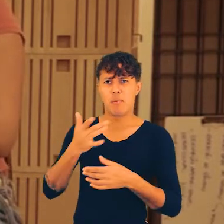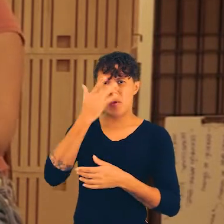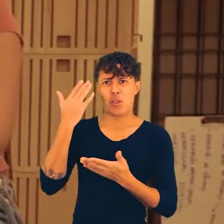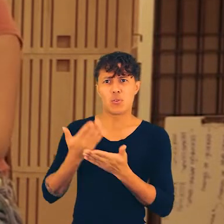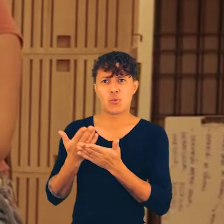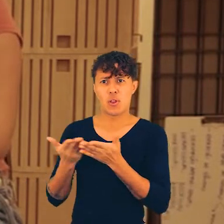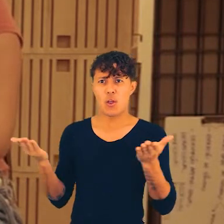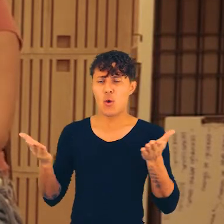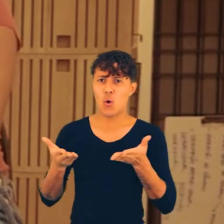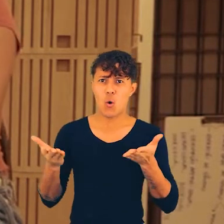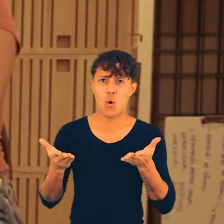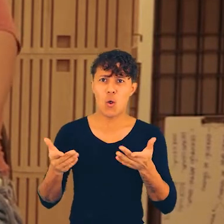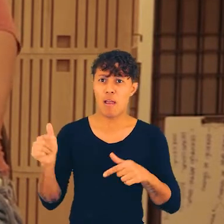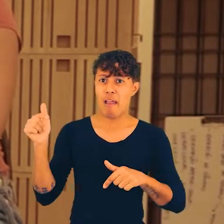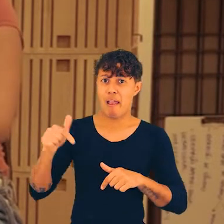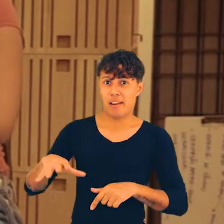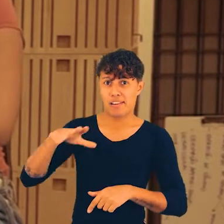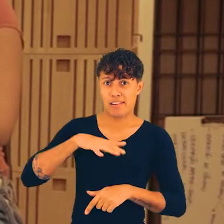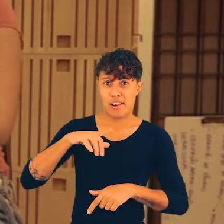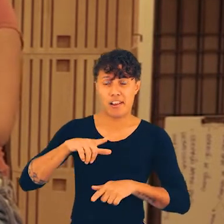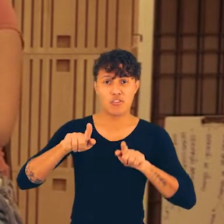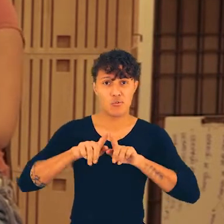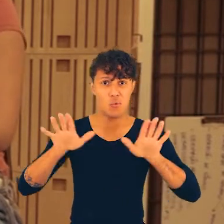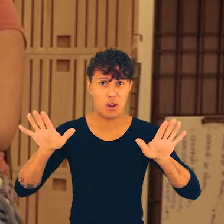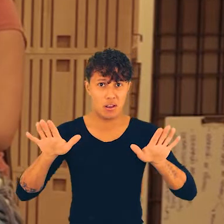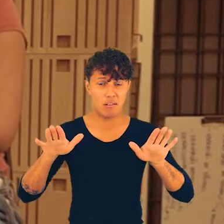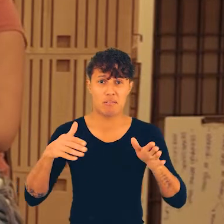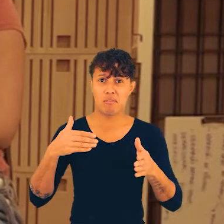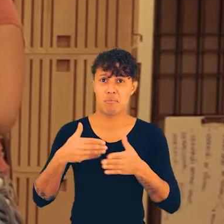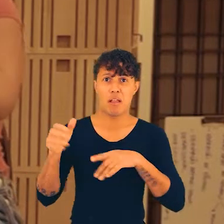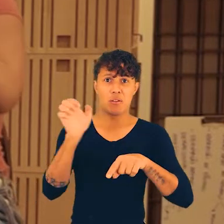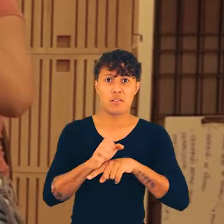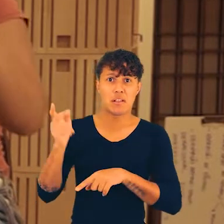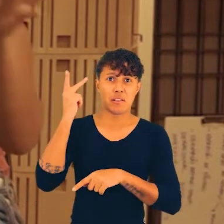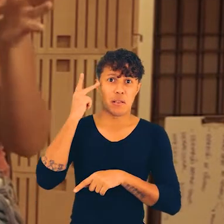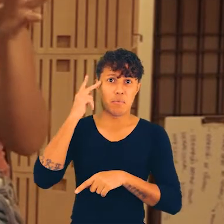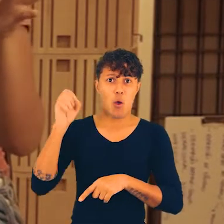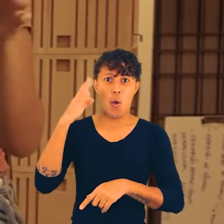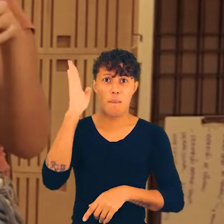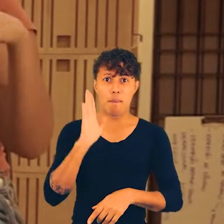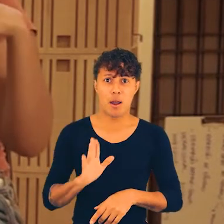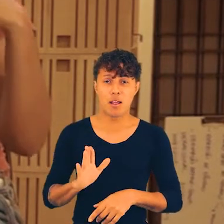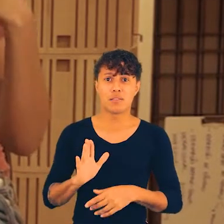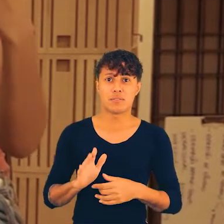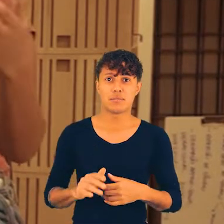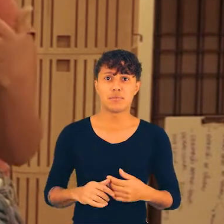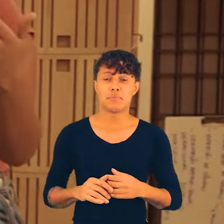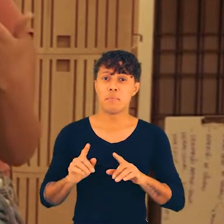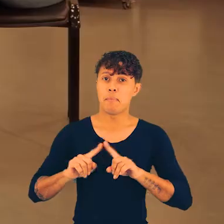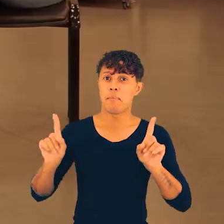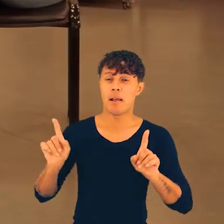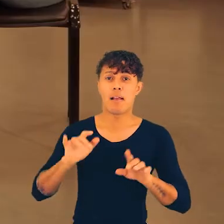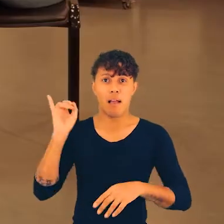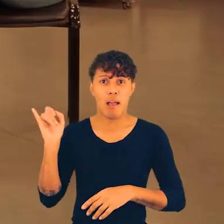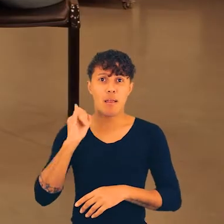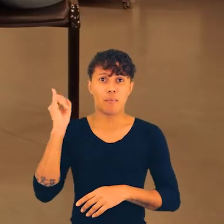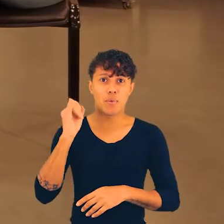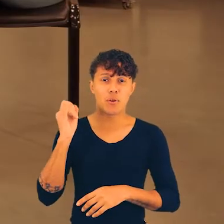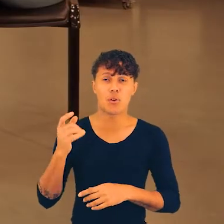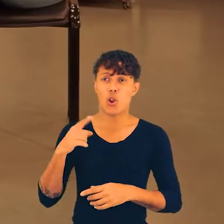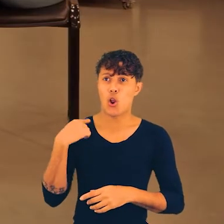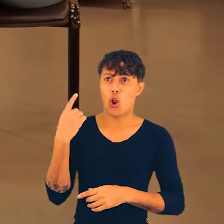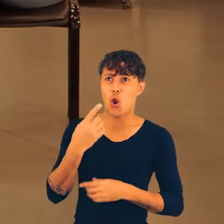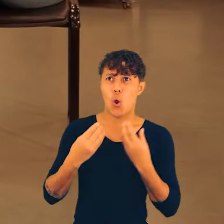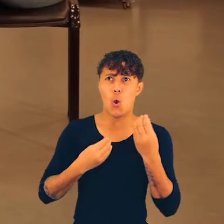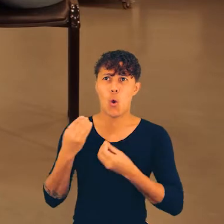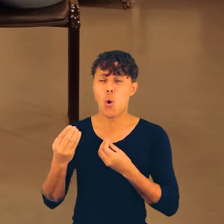concreta da vida dos estudantes hoje, seja aqui na cidade de Guarulhos, seja no estado de São Paulo ou no Brasil. Mas